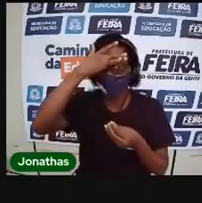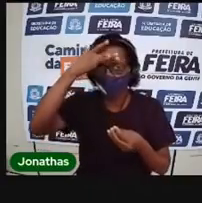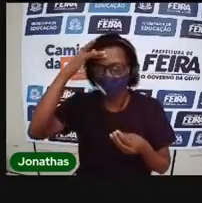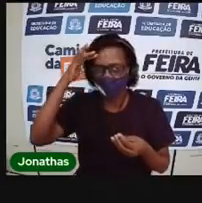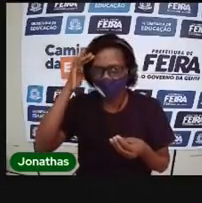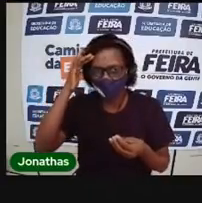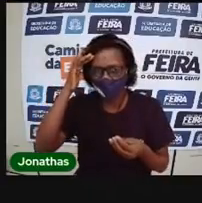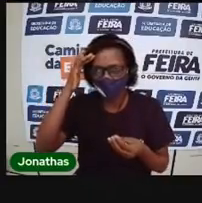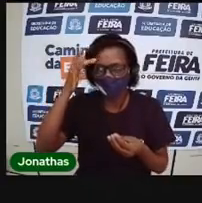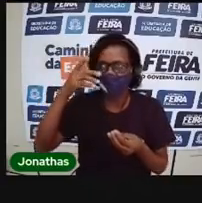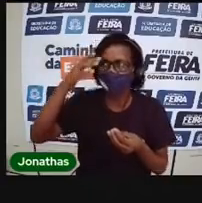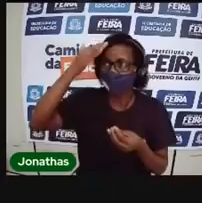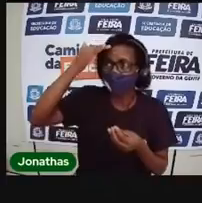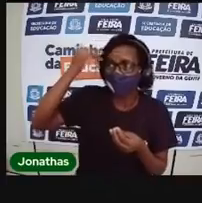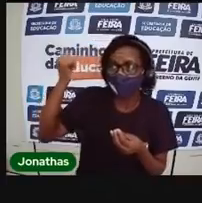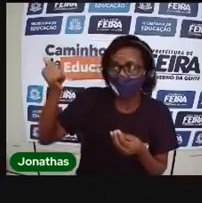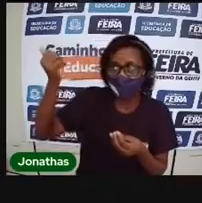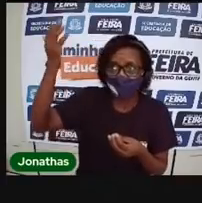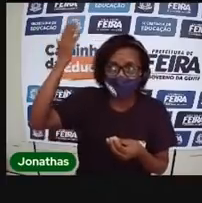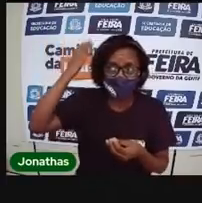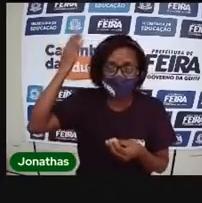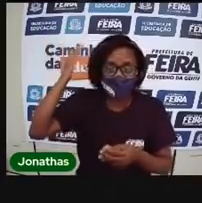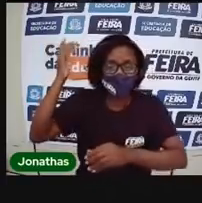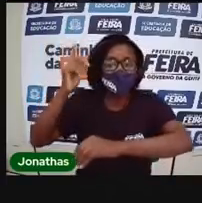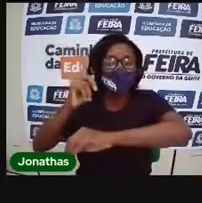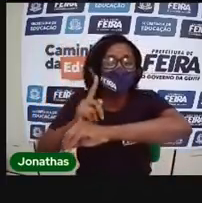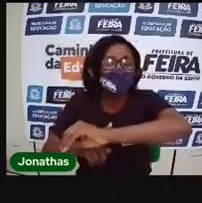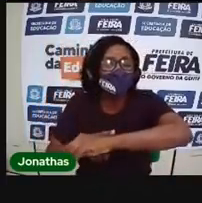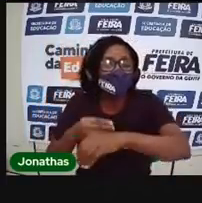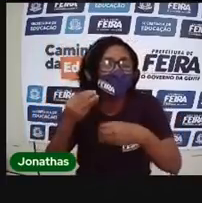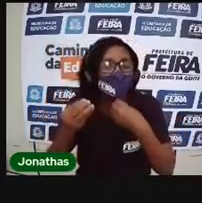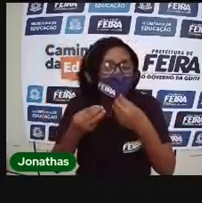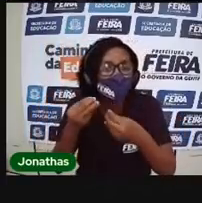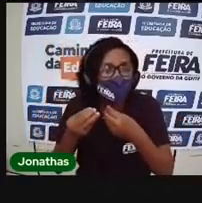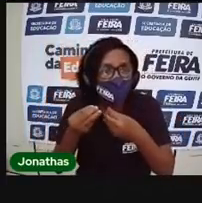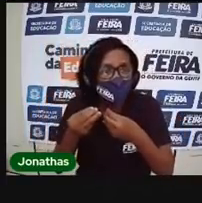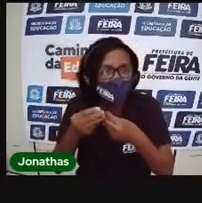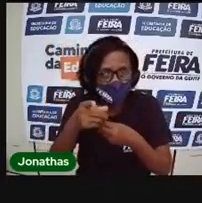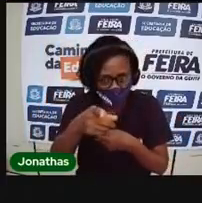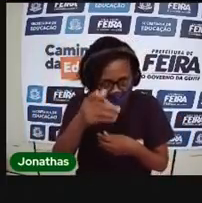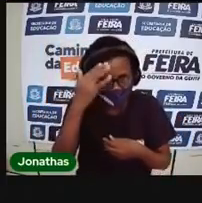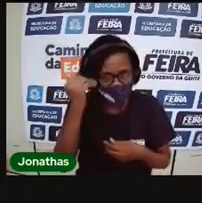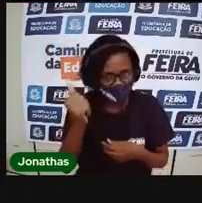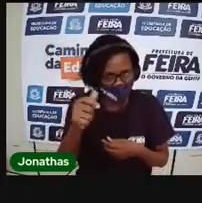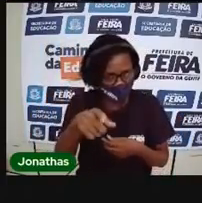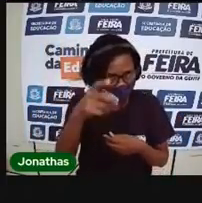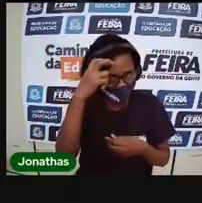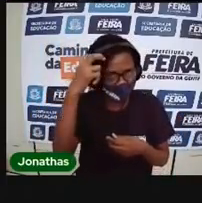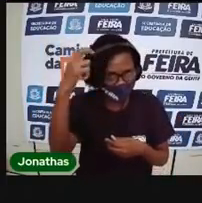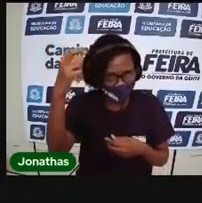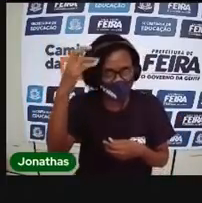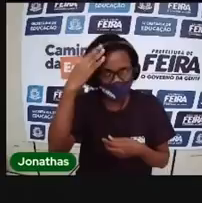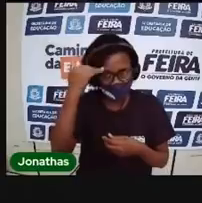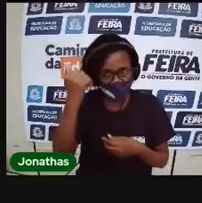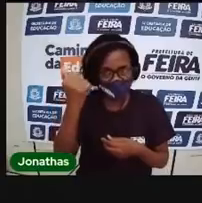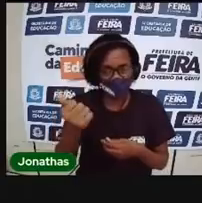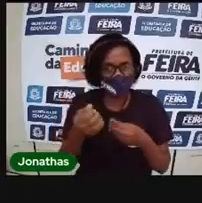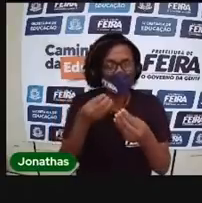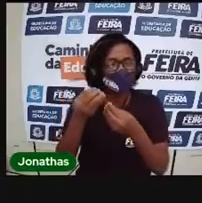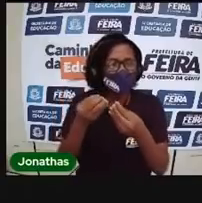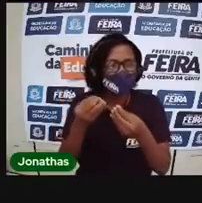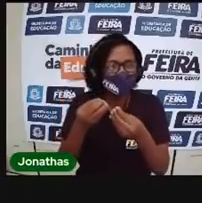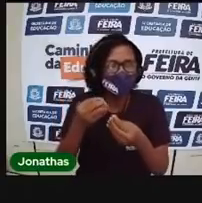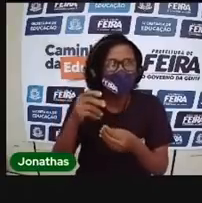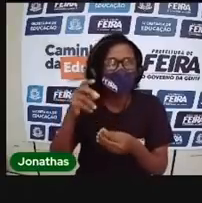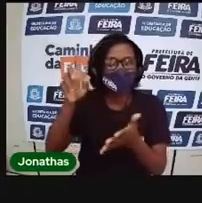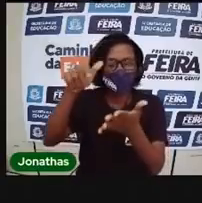mediam o tempo no passado, eu sei que você é muito sabido e que você vai voltar lá